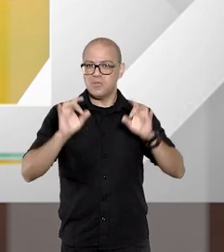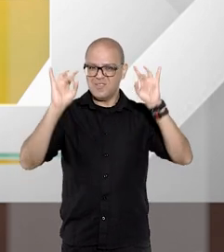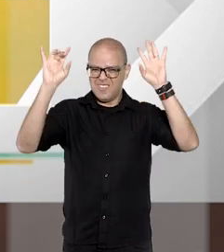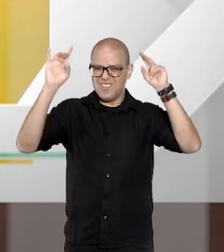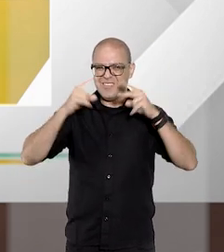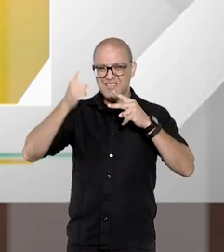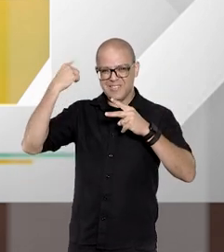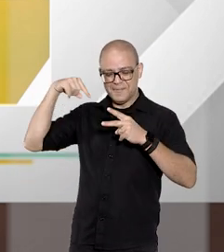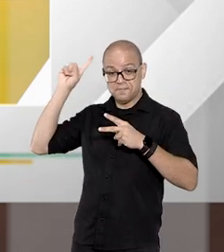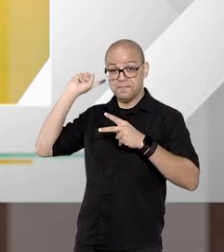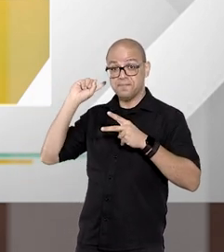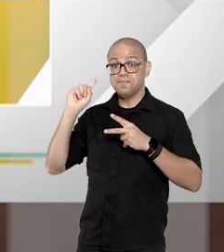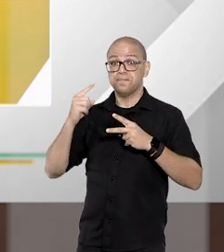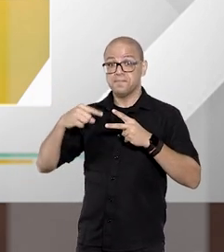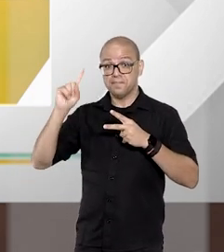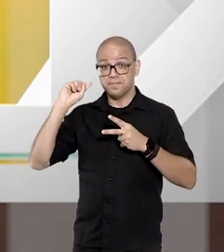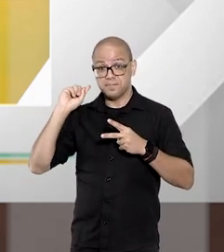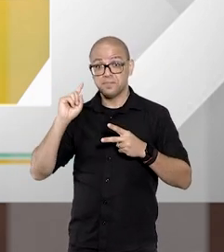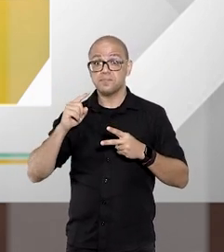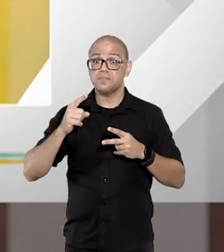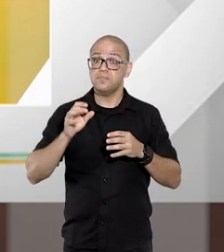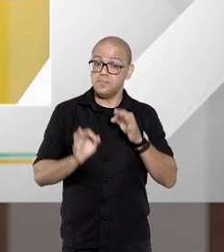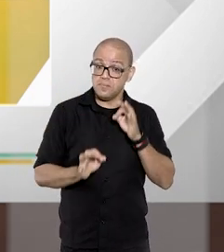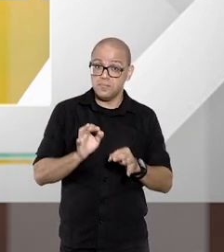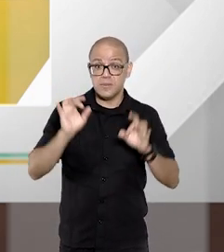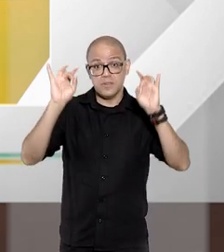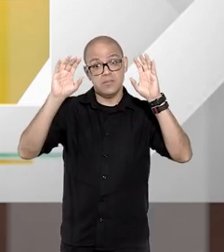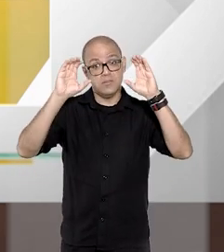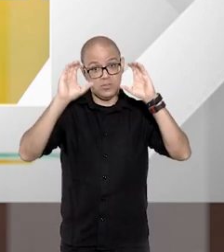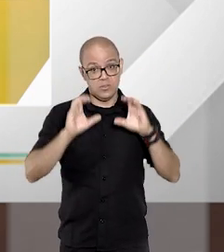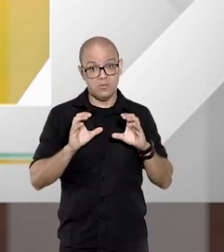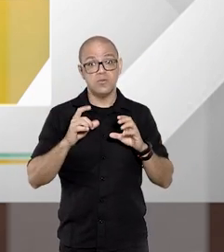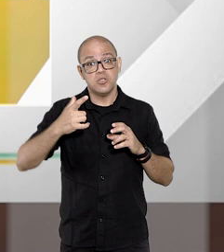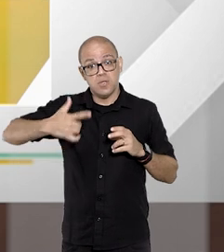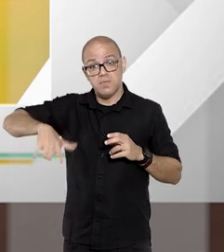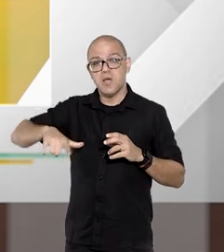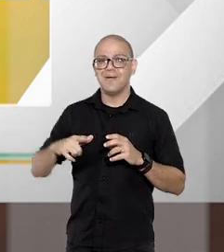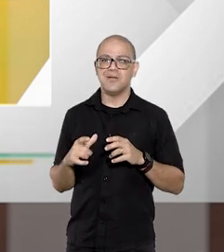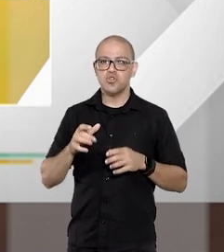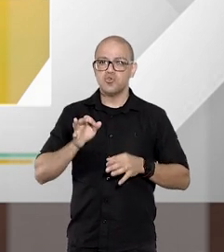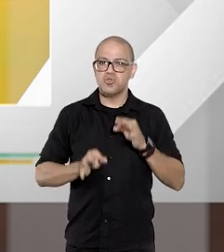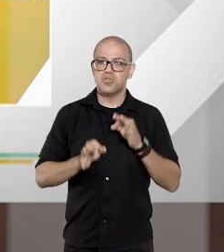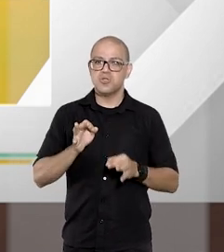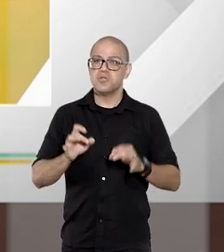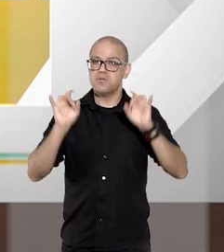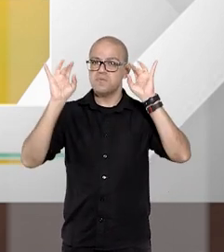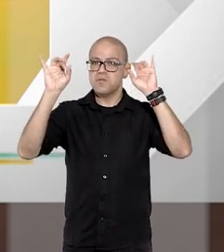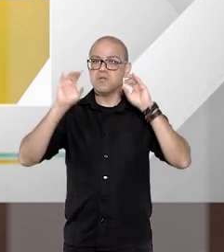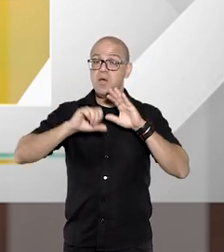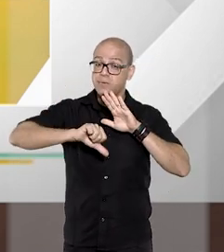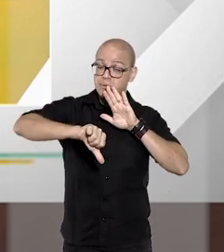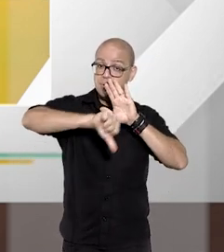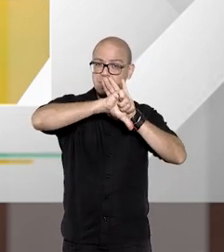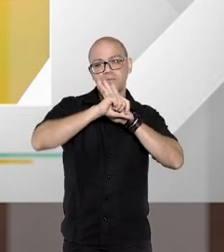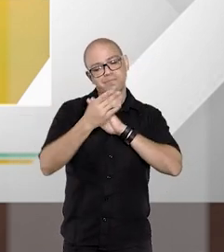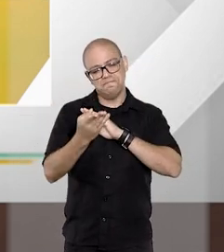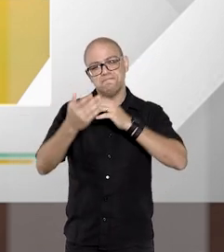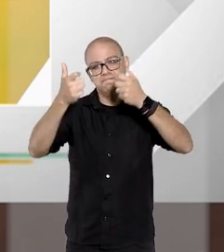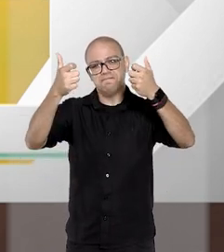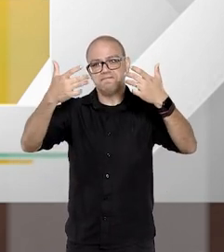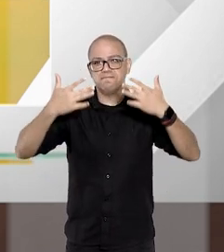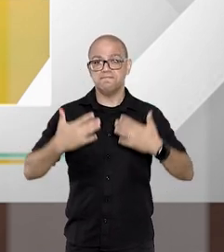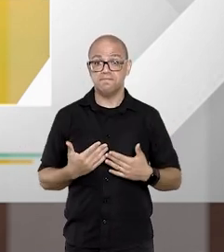últimos dois programas trataram justamente dos juizados especiais cíveis e os juizados especiais criminais, como o senhor acabou de